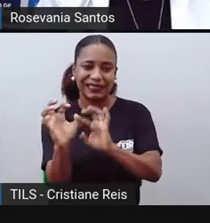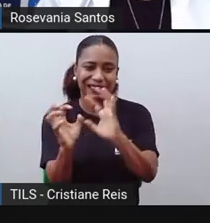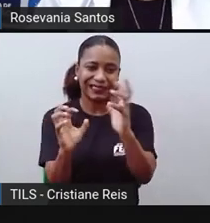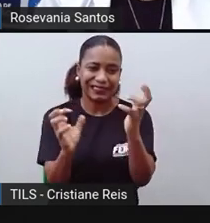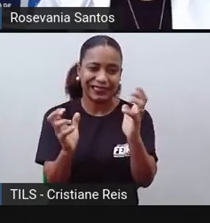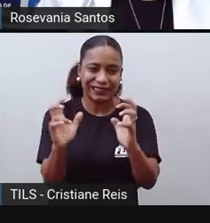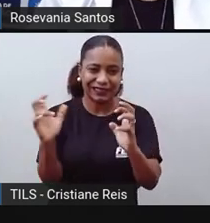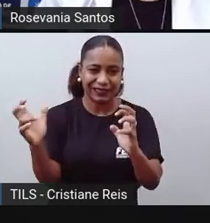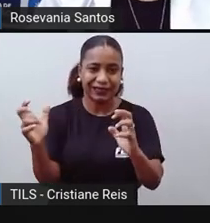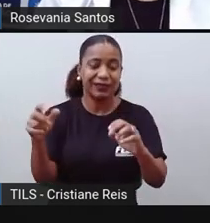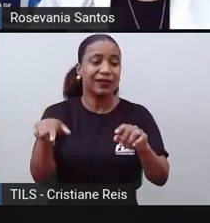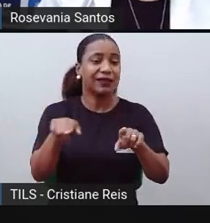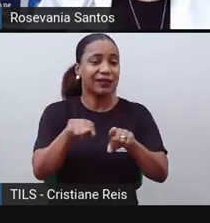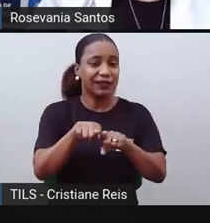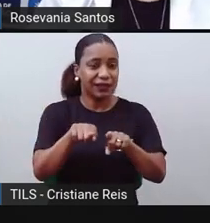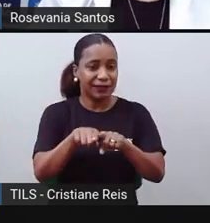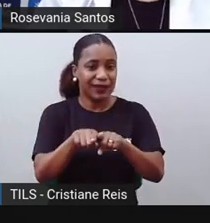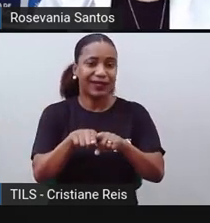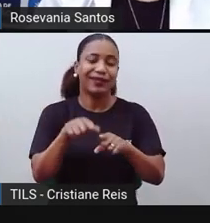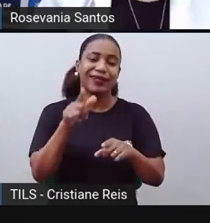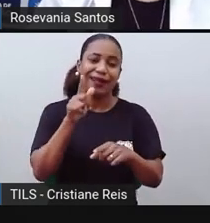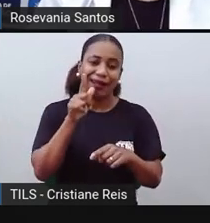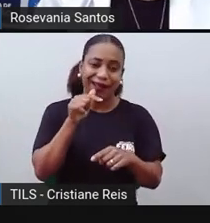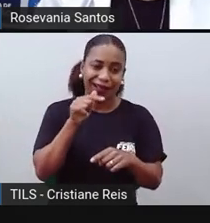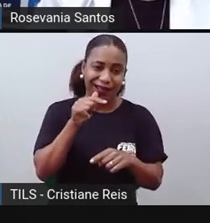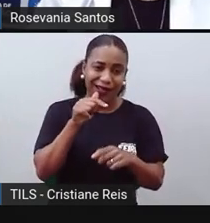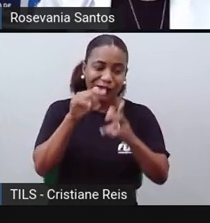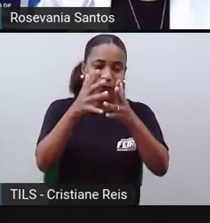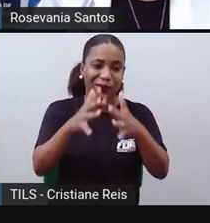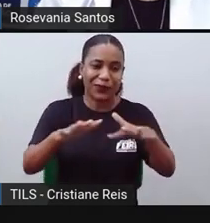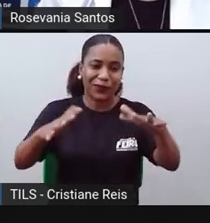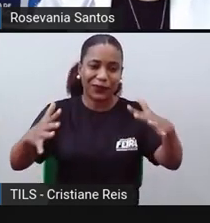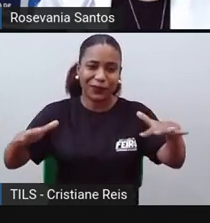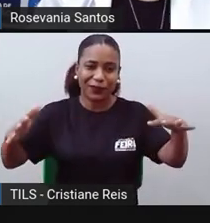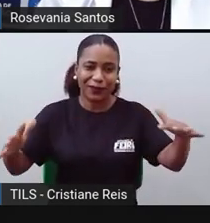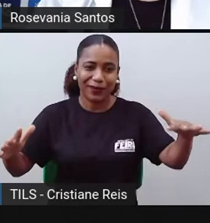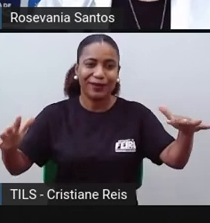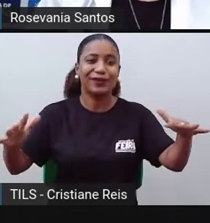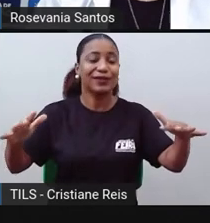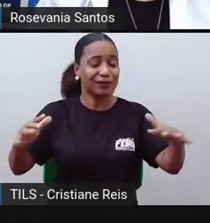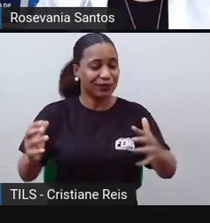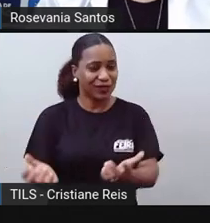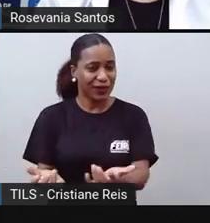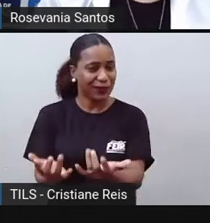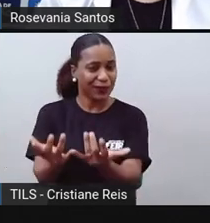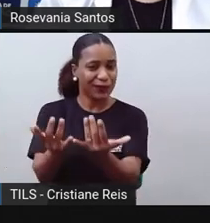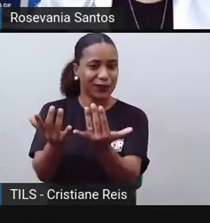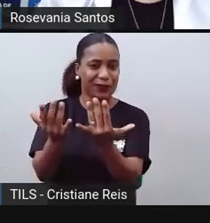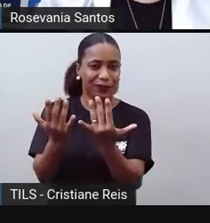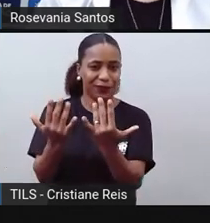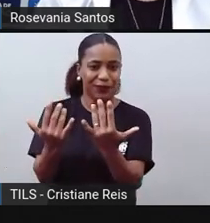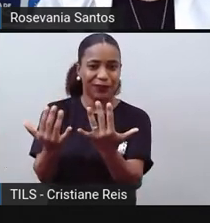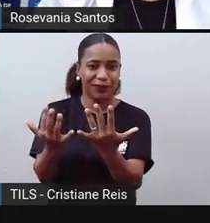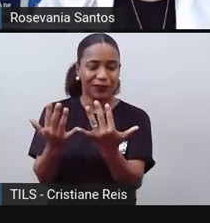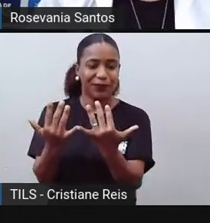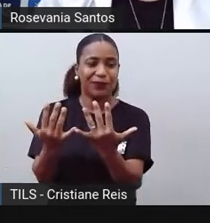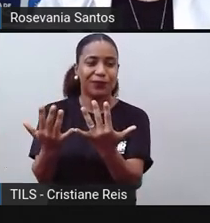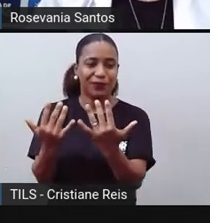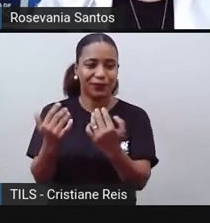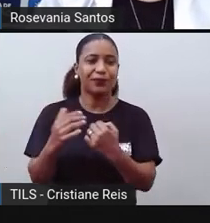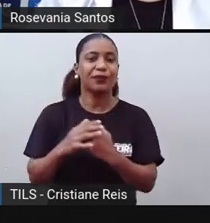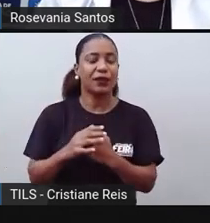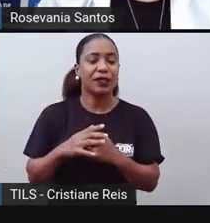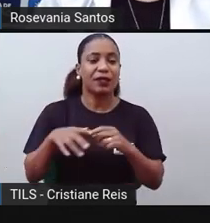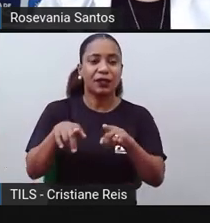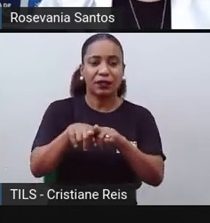onde você vai ter a vegetação mediterrânea também, aqui, bem aqui nessa partezinha, já aqui perto do finalzinho, a tropical,